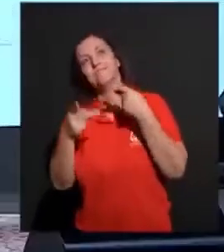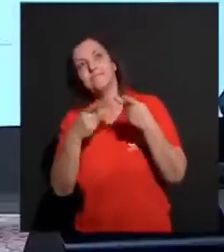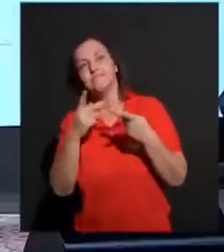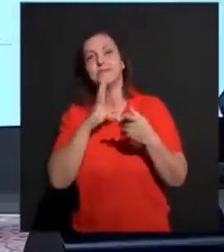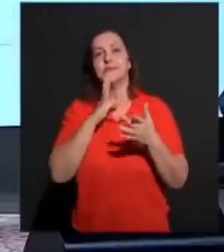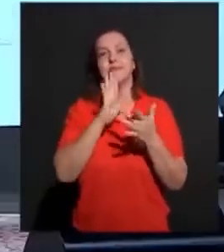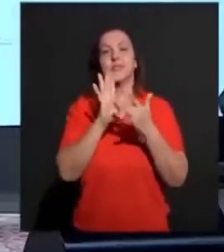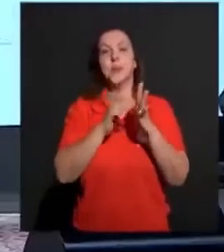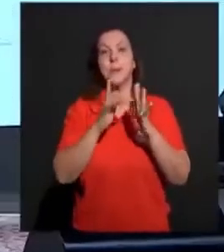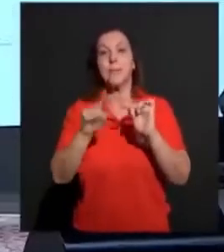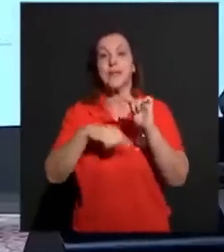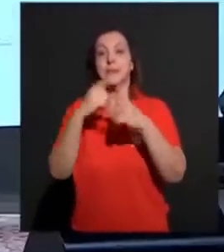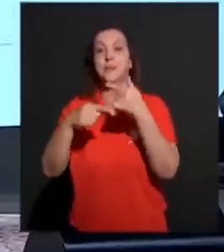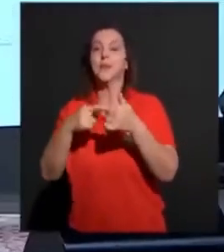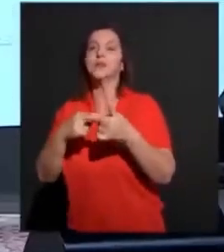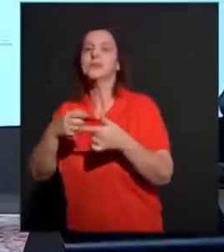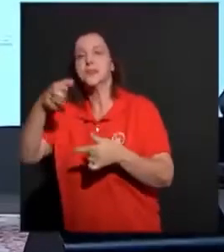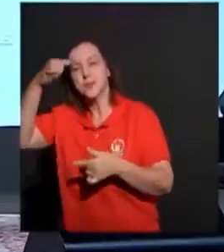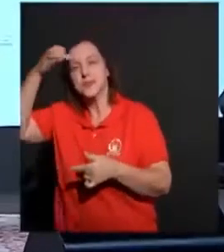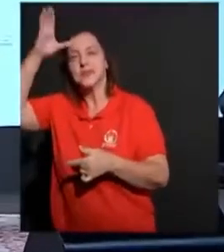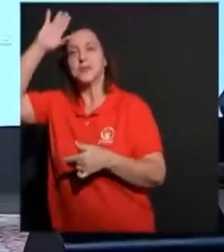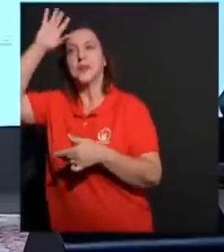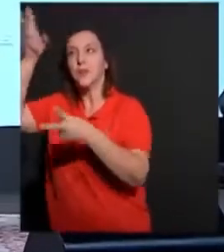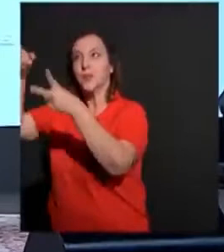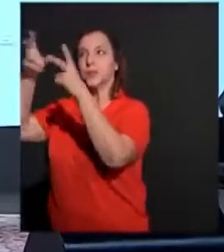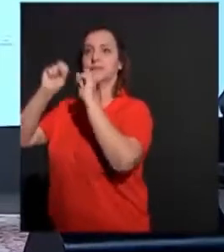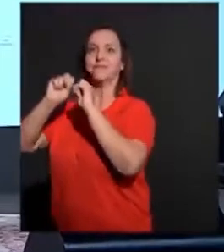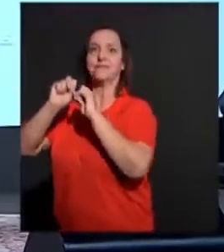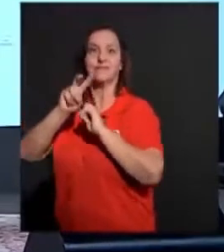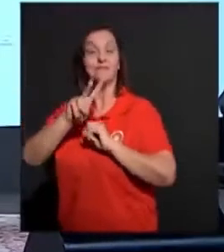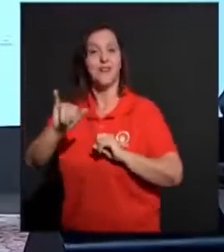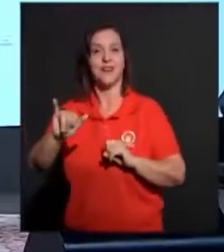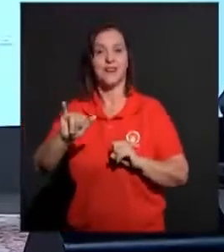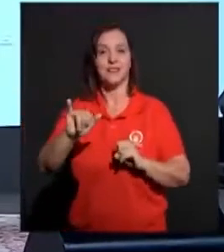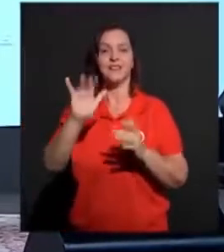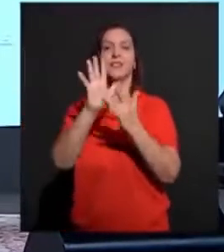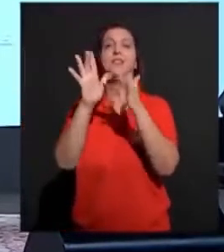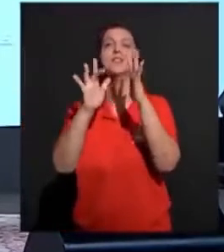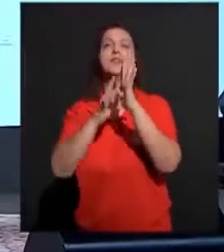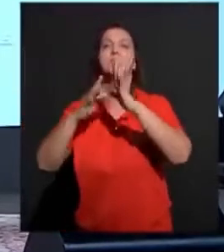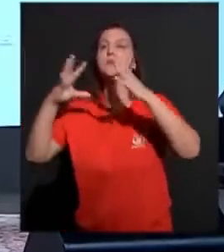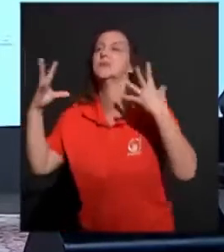conhecido. O que é perfeito virá.